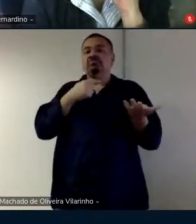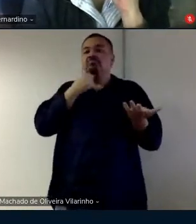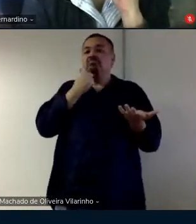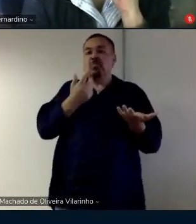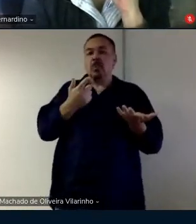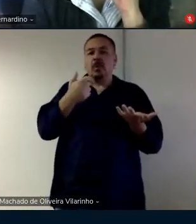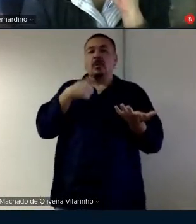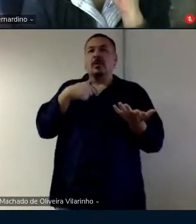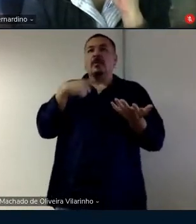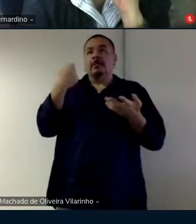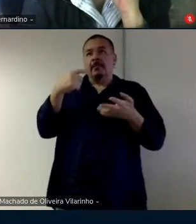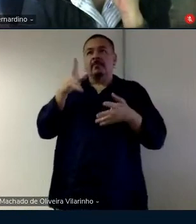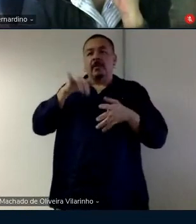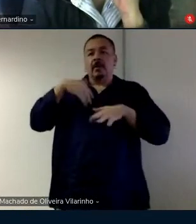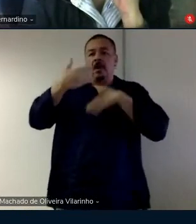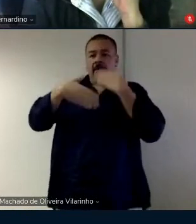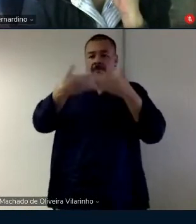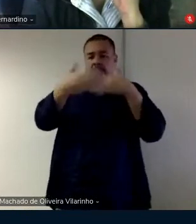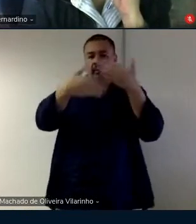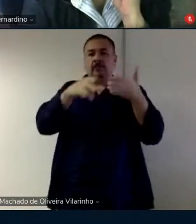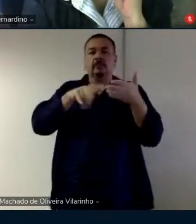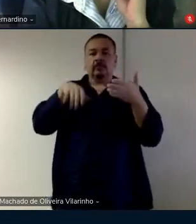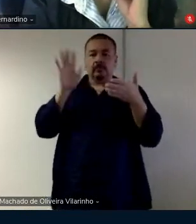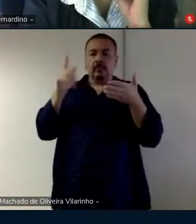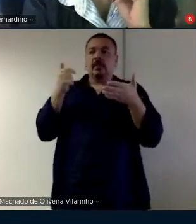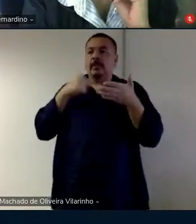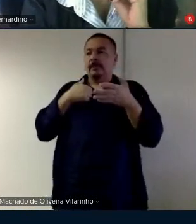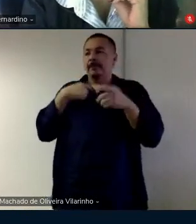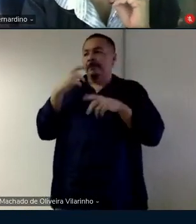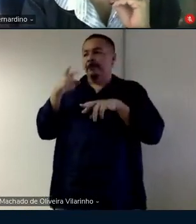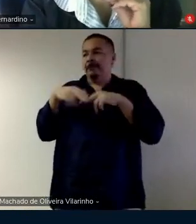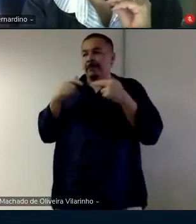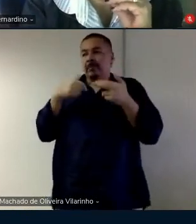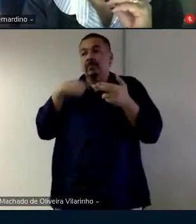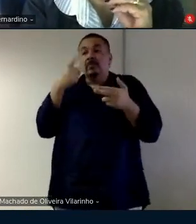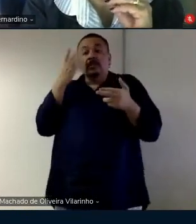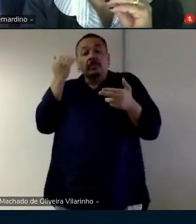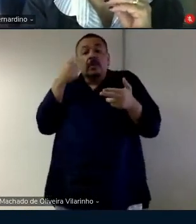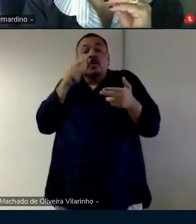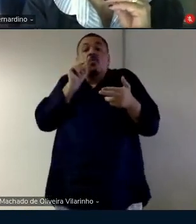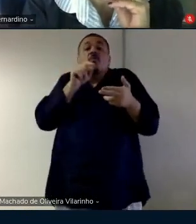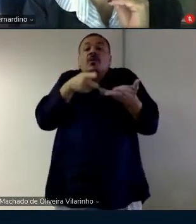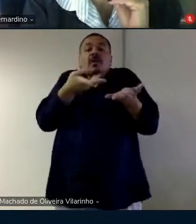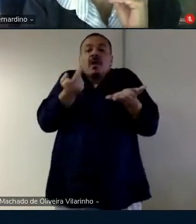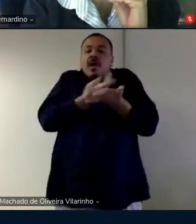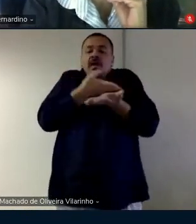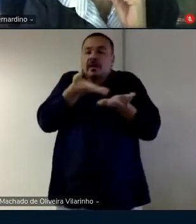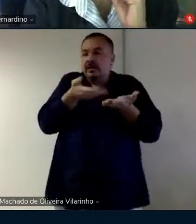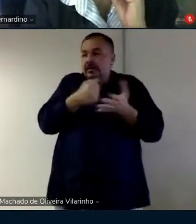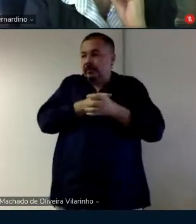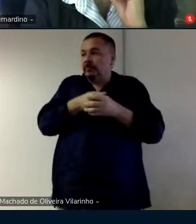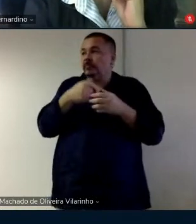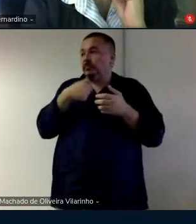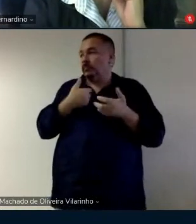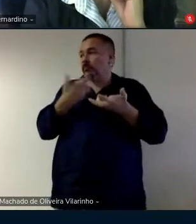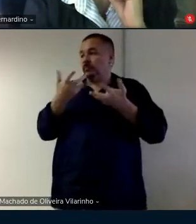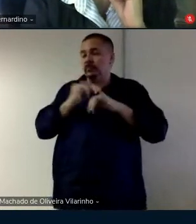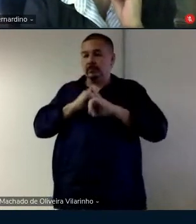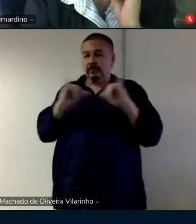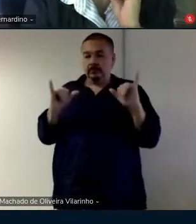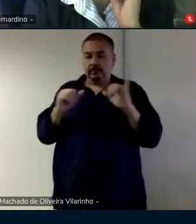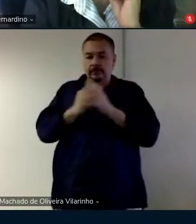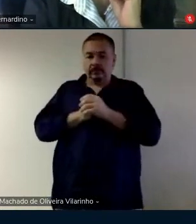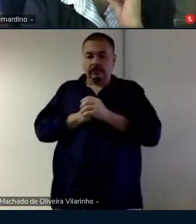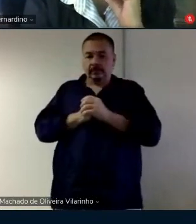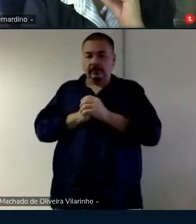avanço nesse trabalho para que a gente não chegar e dizer que isso eu quero até dizer que